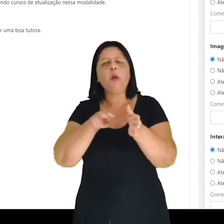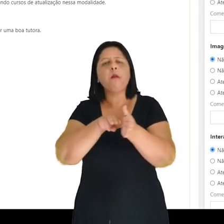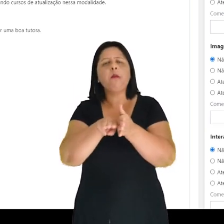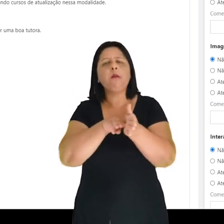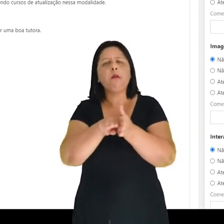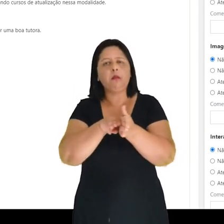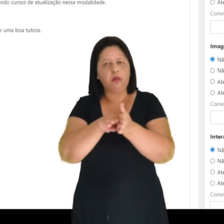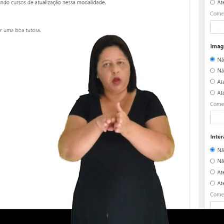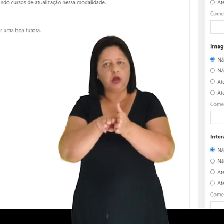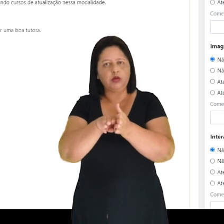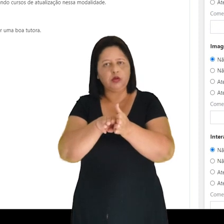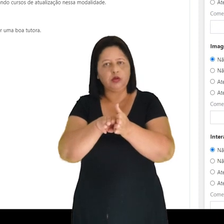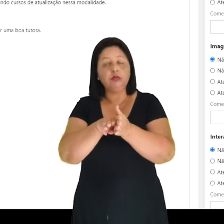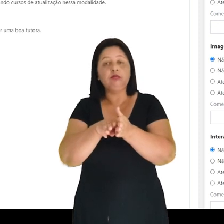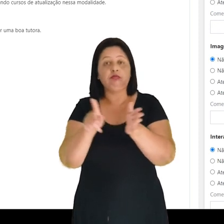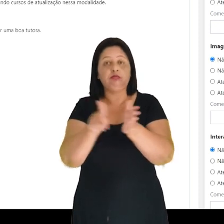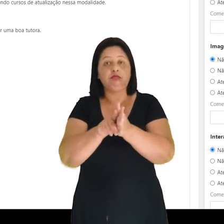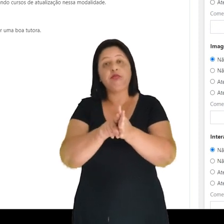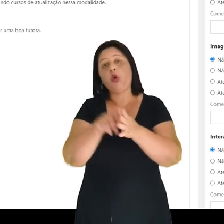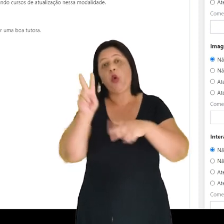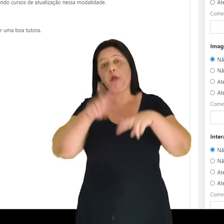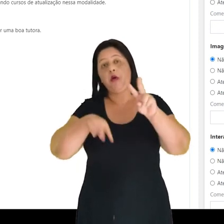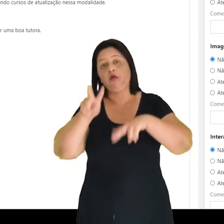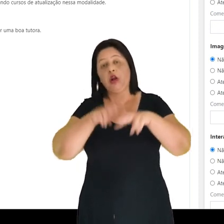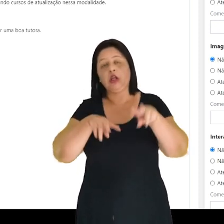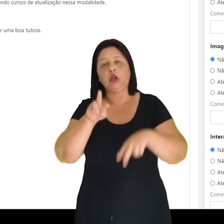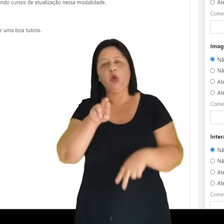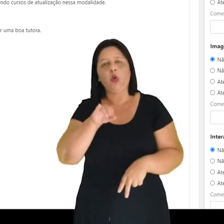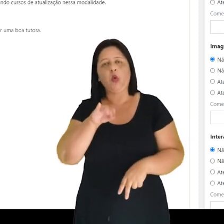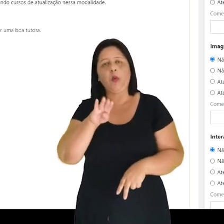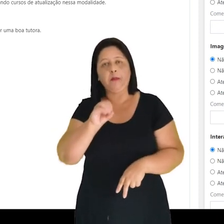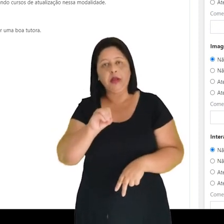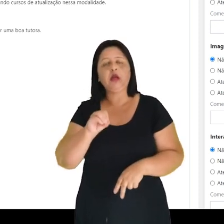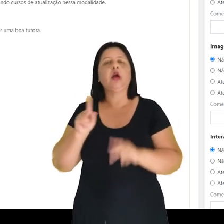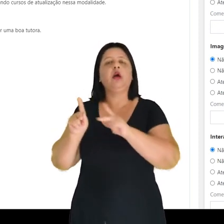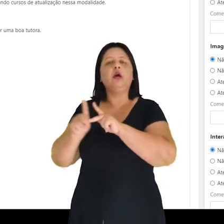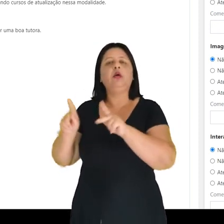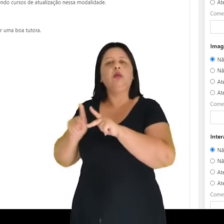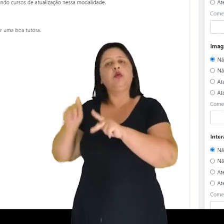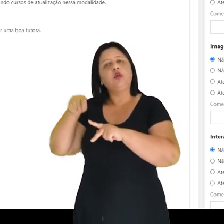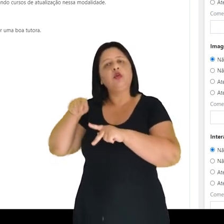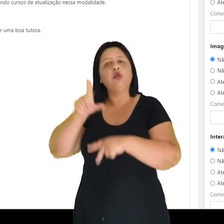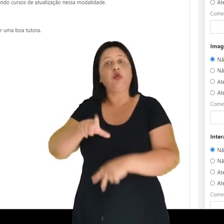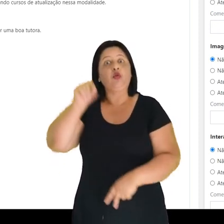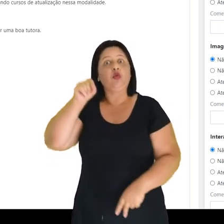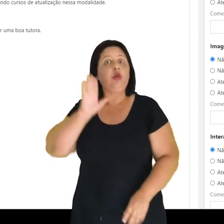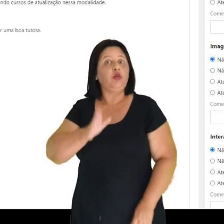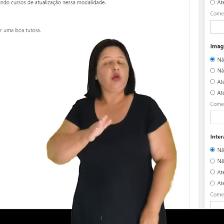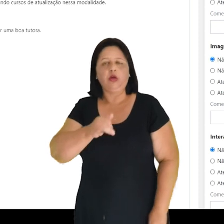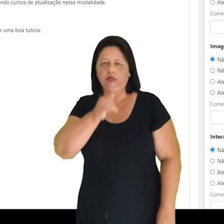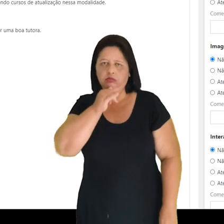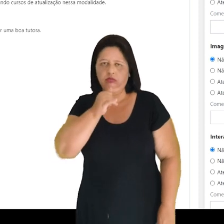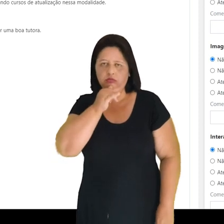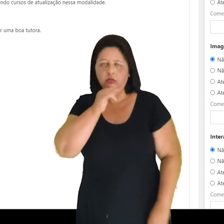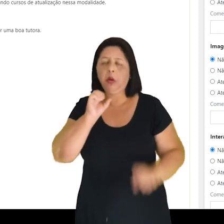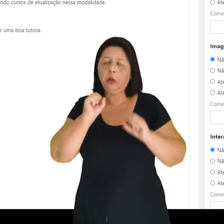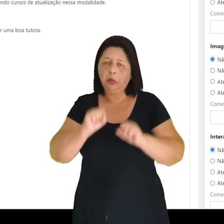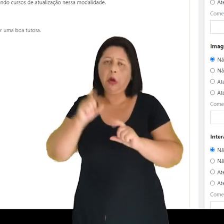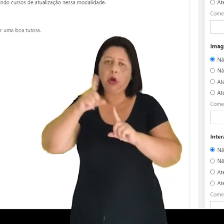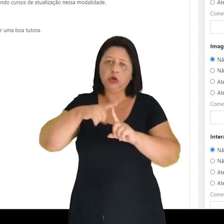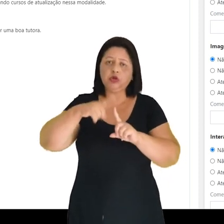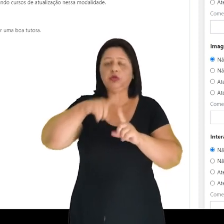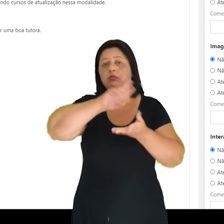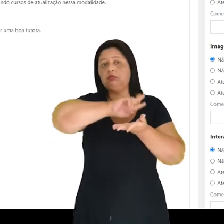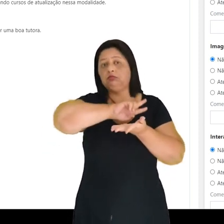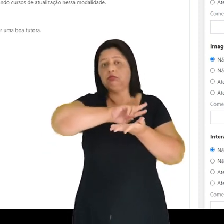que, no caso, contém uma rubrica específica que foi determinada pelo professor. É só um exemplo, pode aparecer